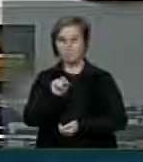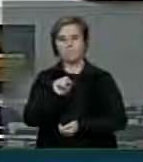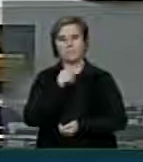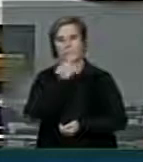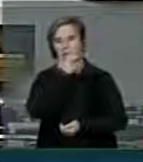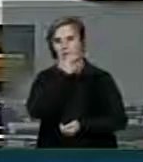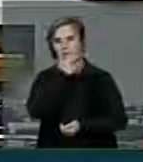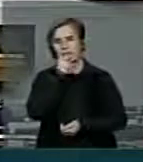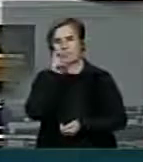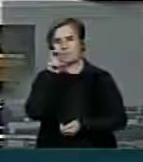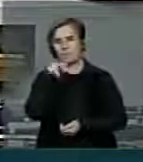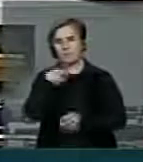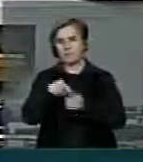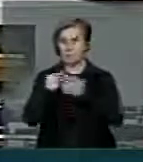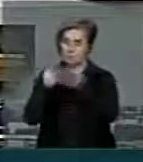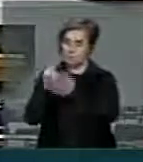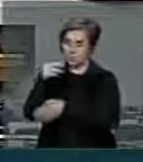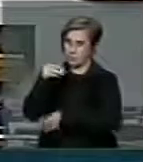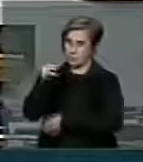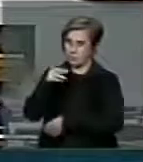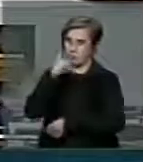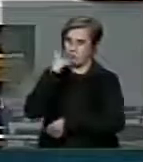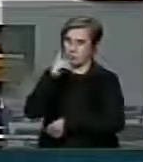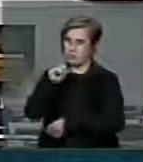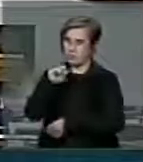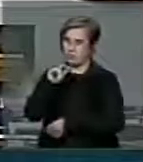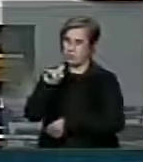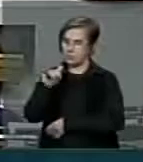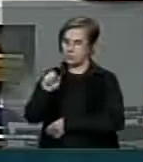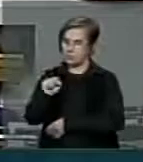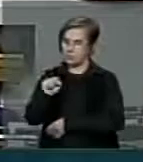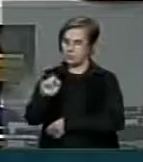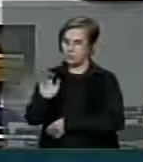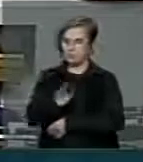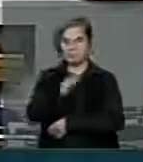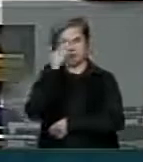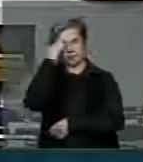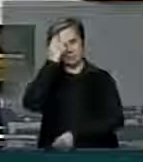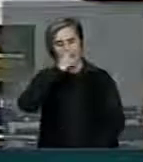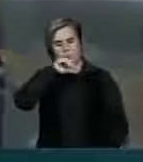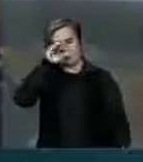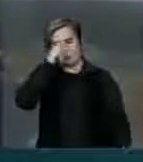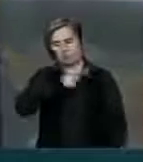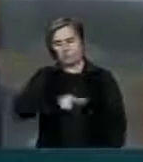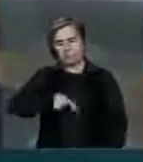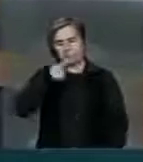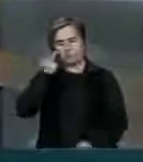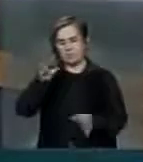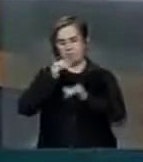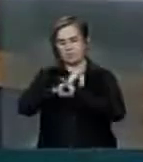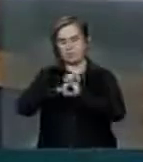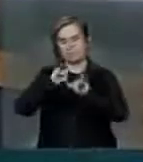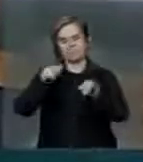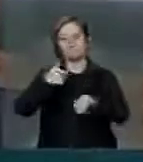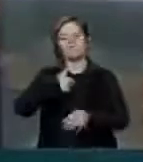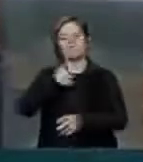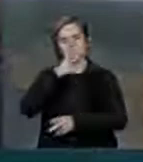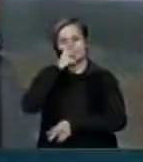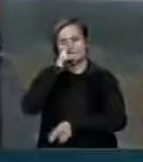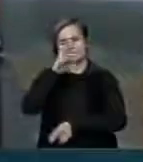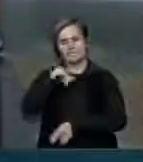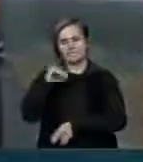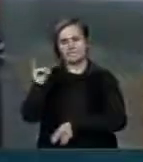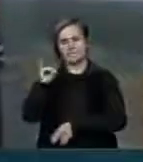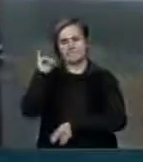um minuto, deputado Silas Câmara. Obrigado, senhor presidente. Gostaria de fazer um registro que na minha concepção é muito importante, senhor presidente.